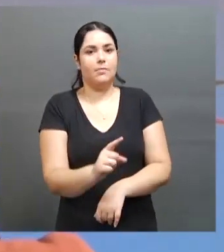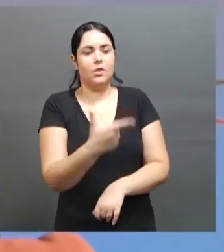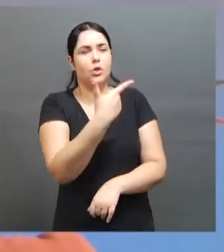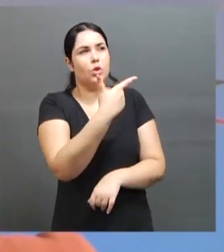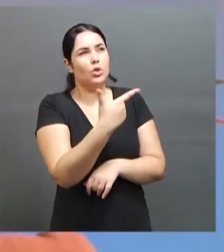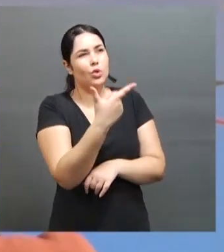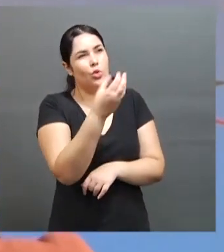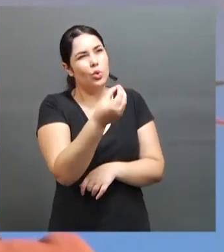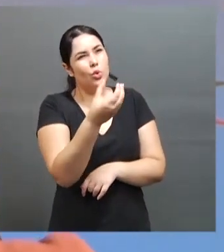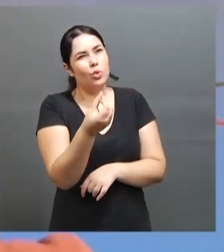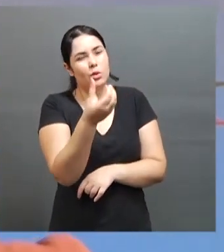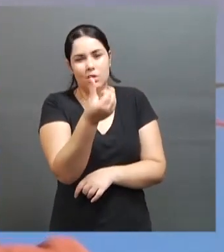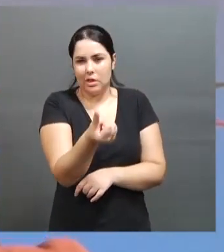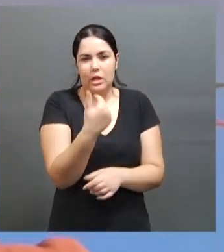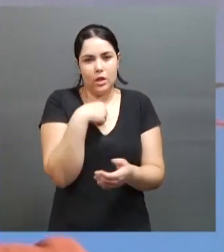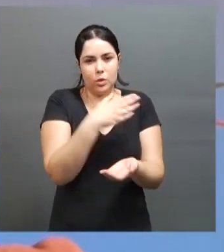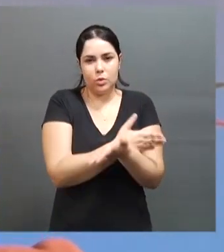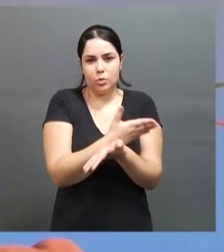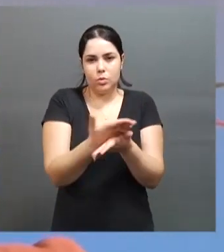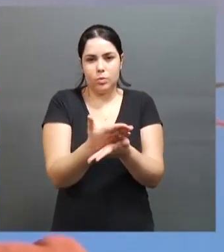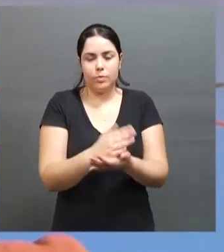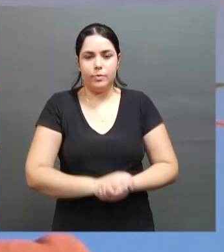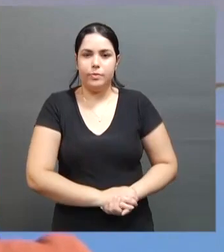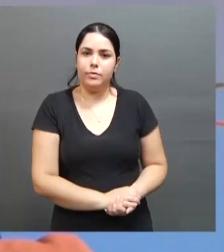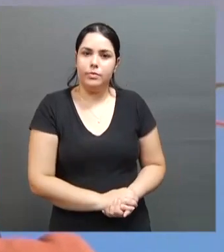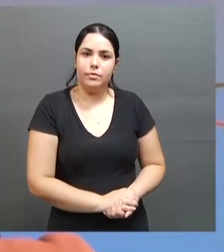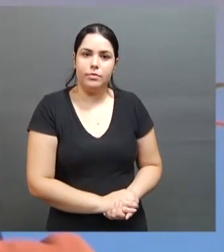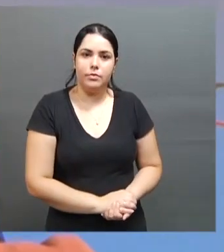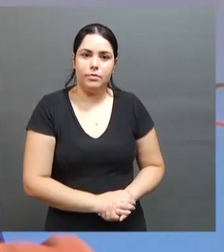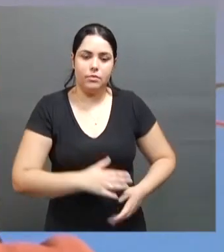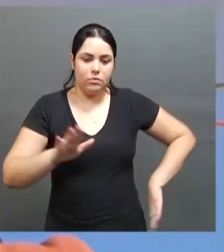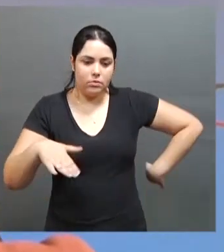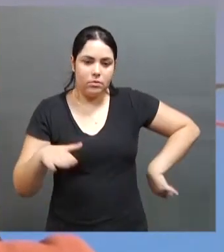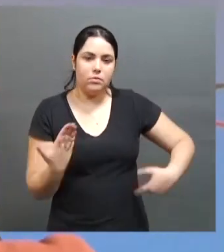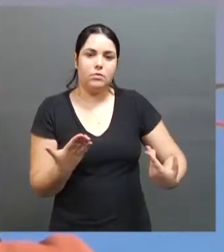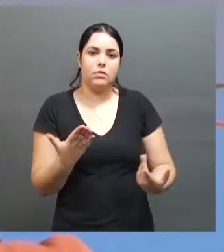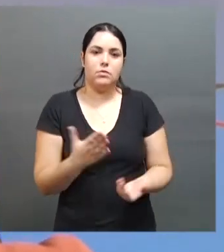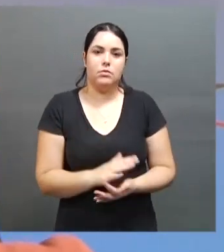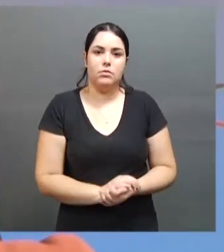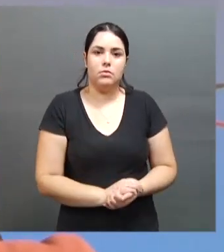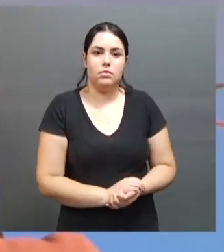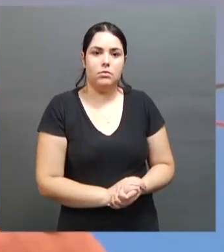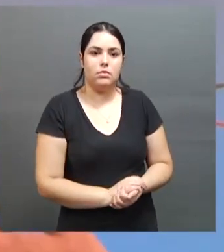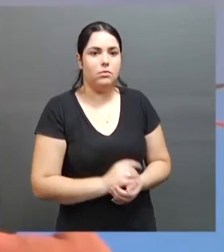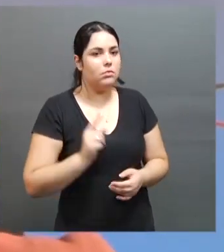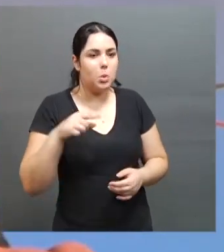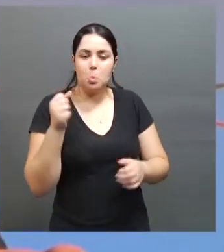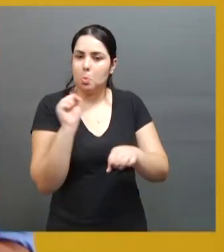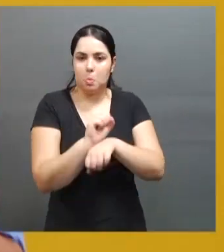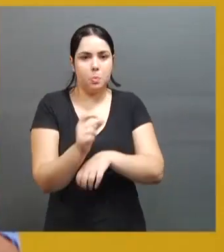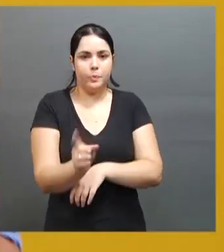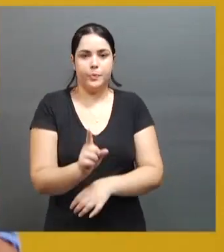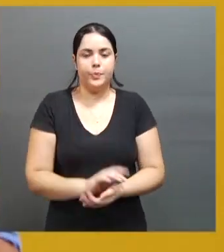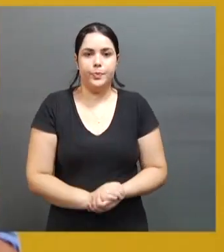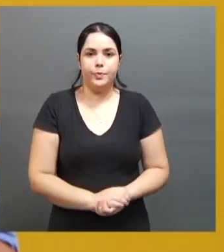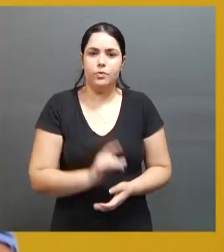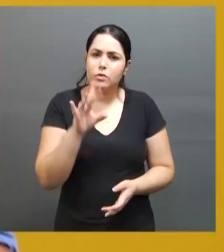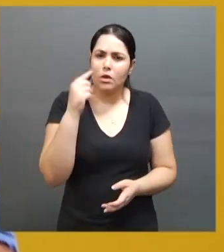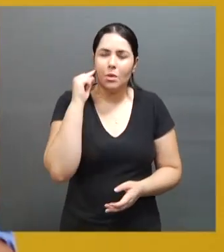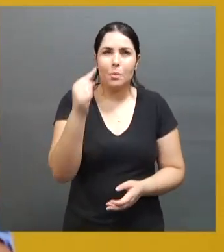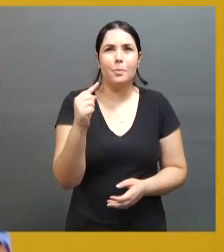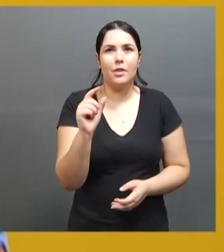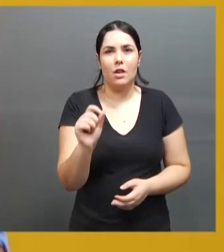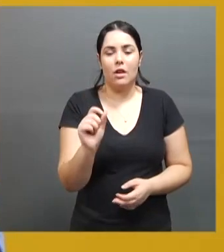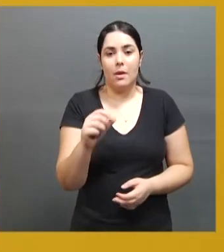2006, quando eu comecei na natação de alto rendimento. E aí não parei mais no esporte, né? Só para a gente ter uma